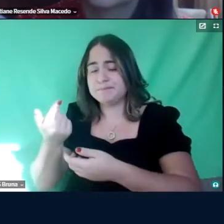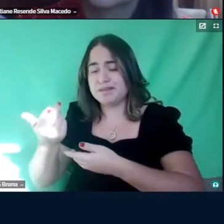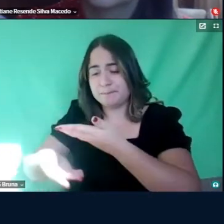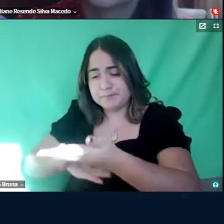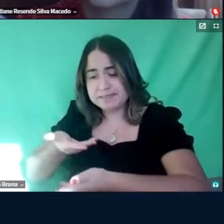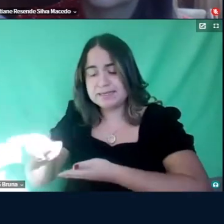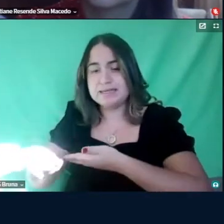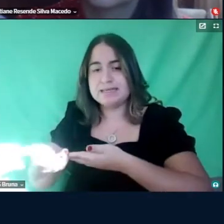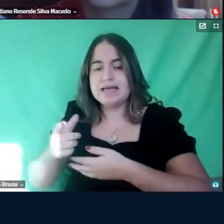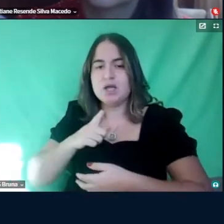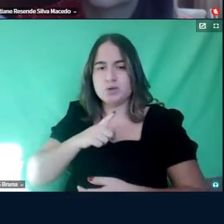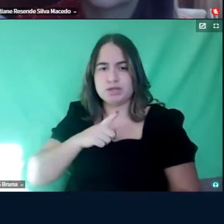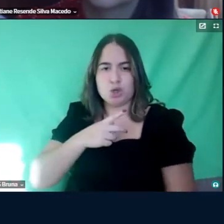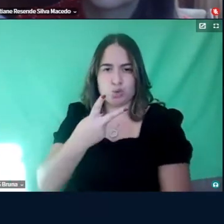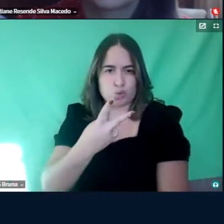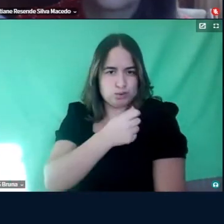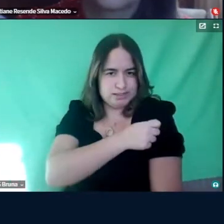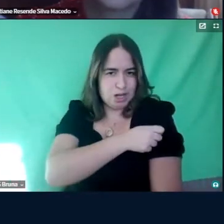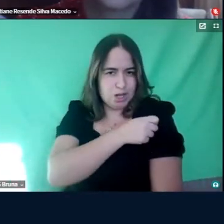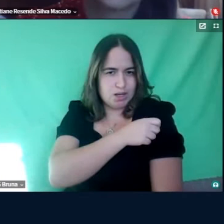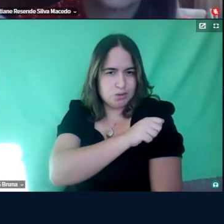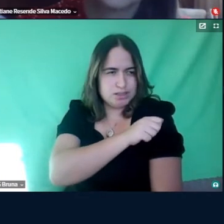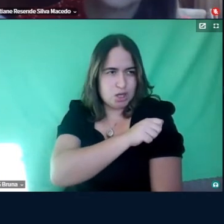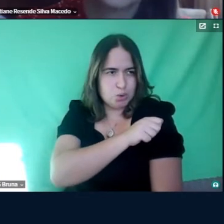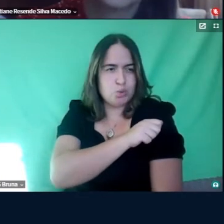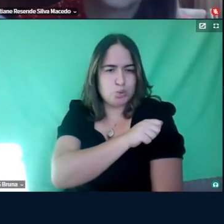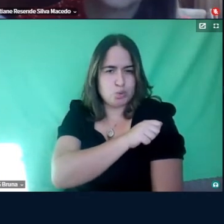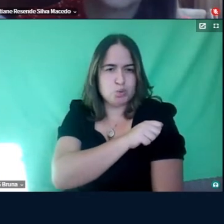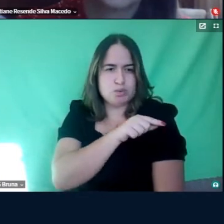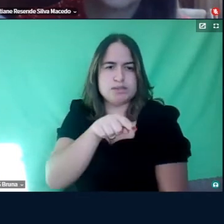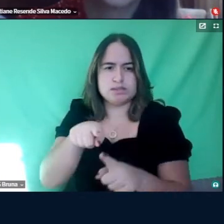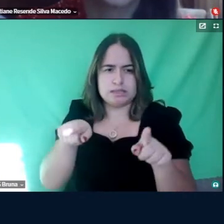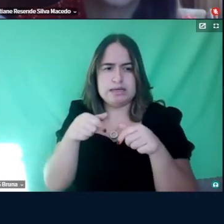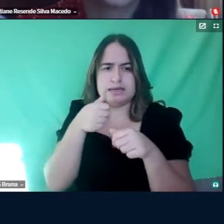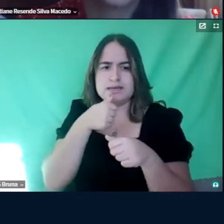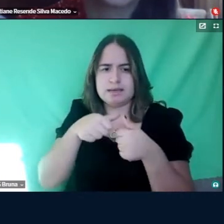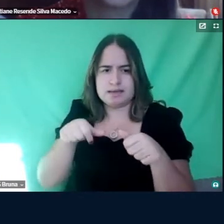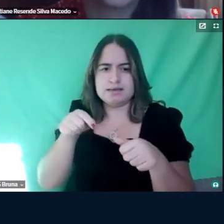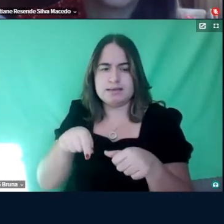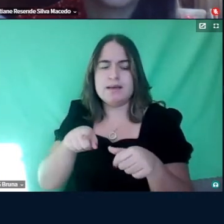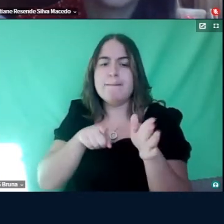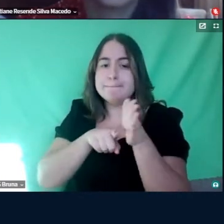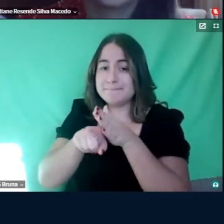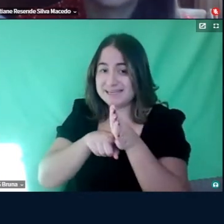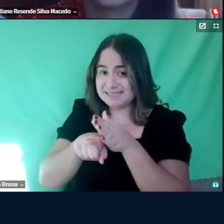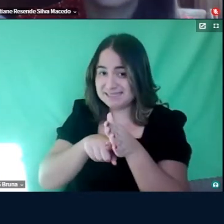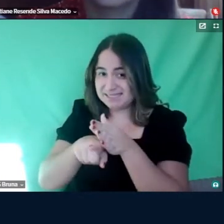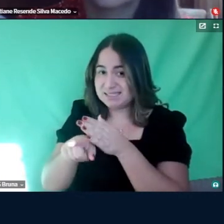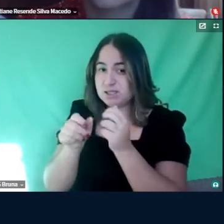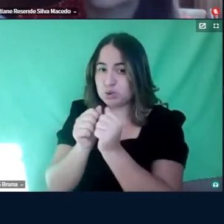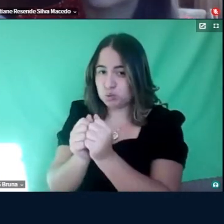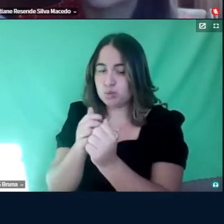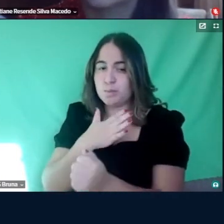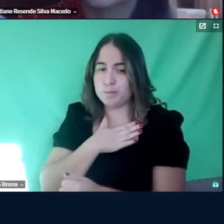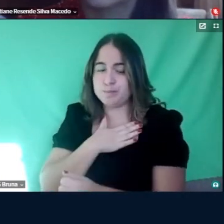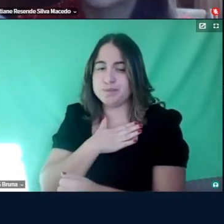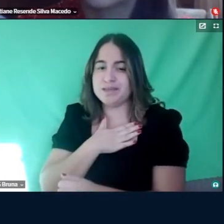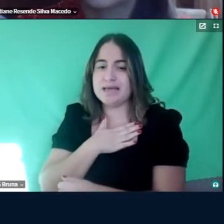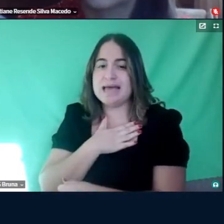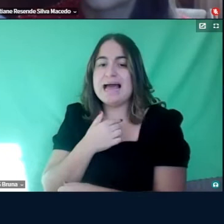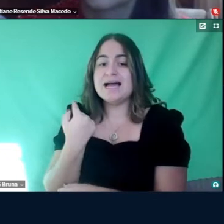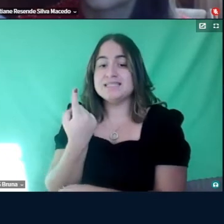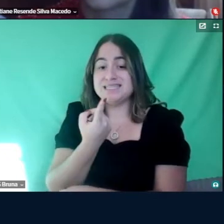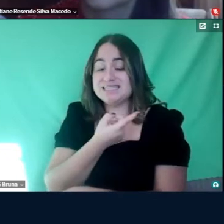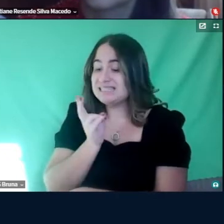dois alunos, que acho que estão na sala, aqui ainda, o Eduardo e o Otto, que pesquisam essas questões junto comigo, e a gente está